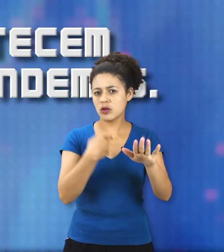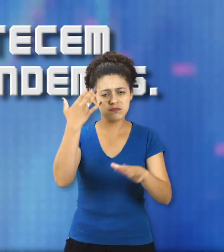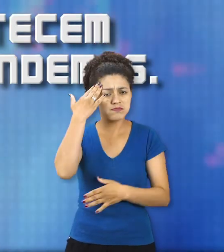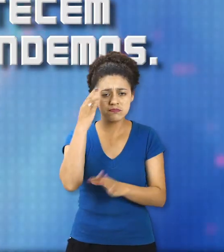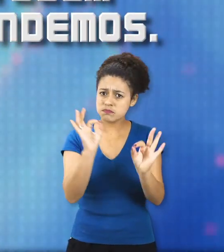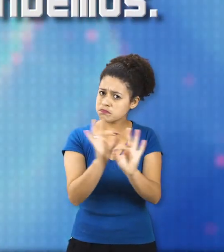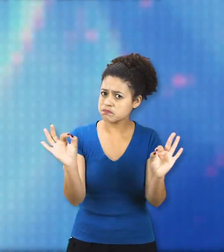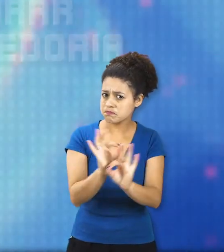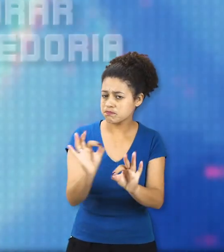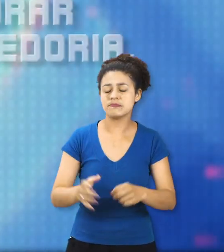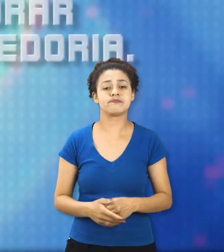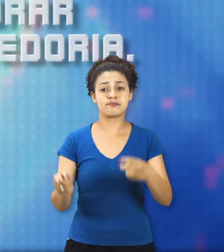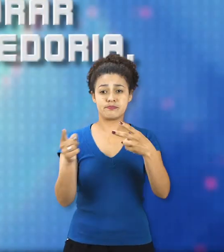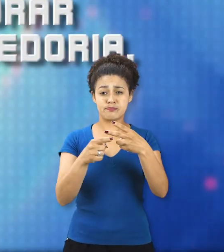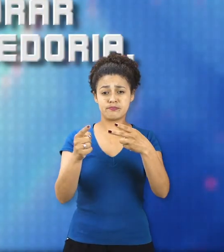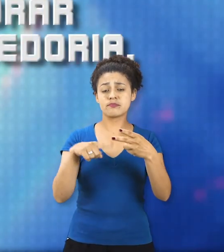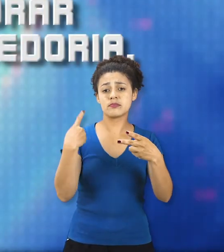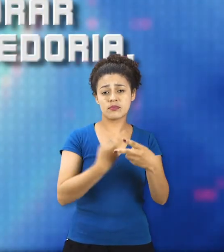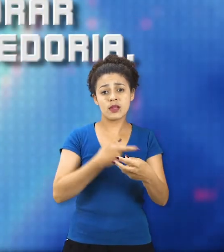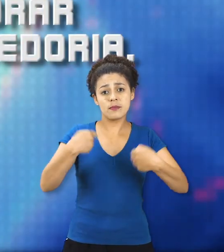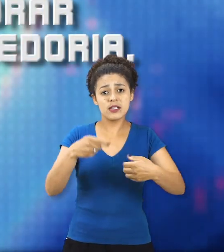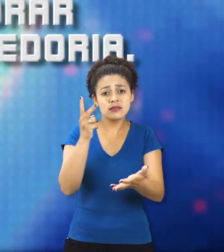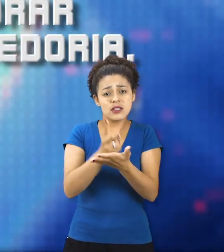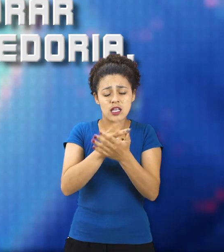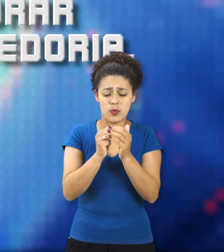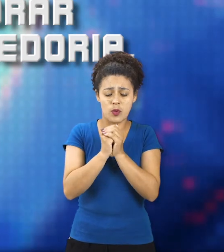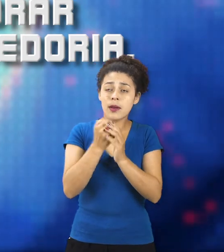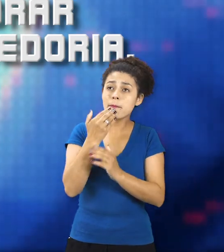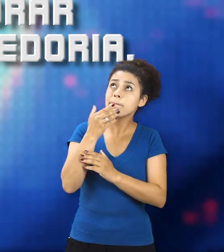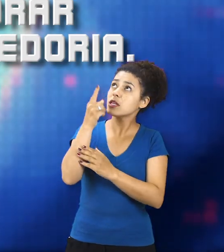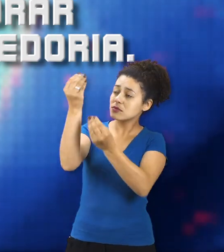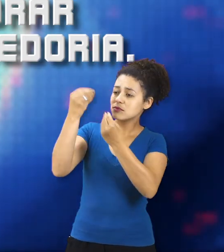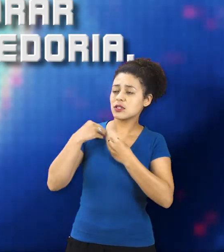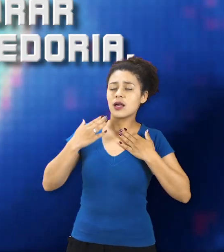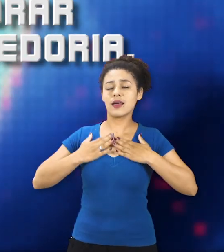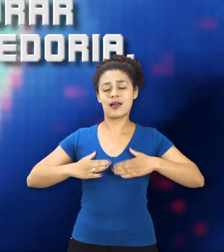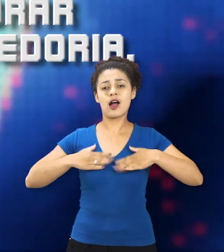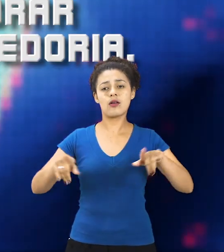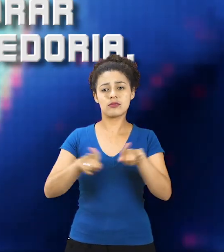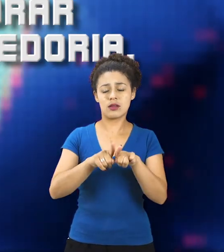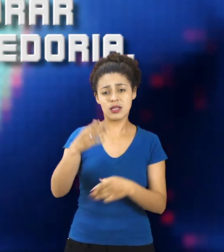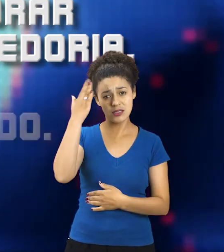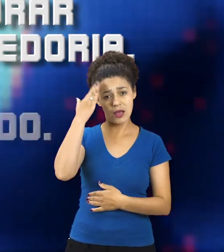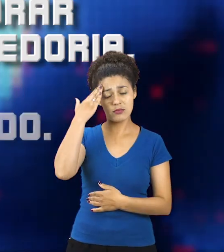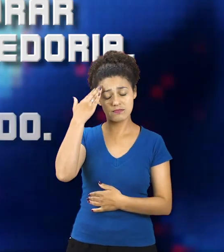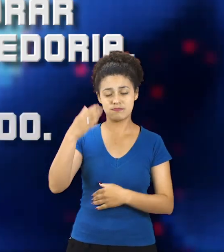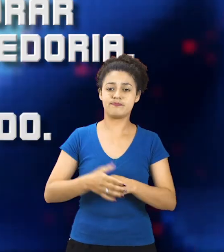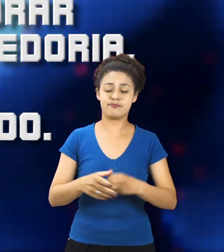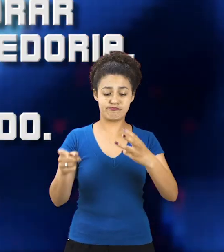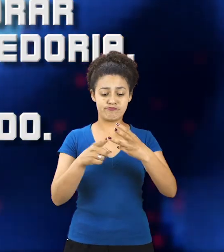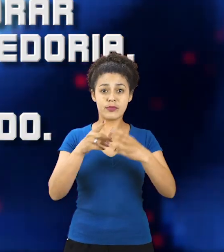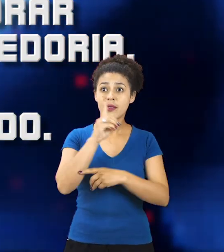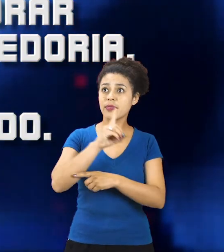entendemos! Devemos sempre orar pedindo calma e sabedoria! Deus